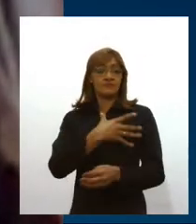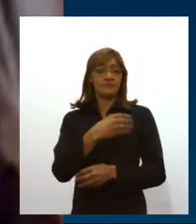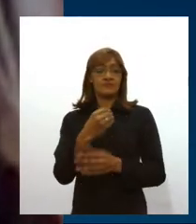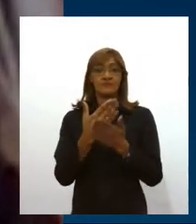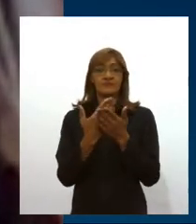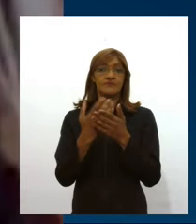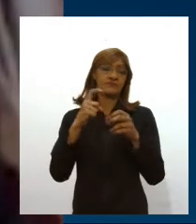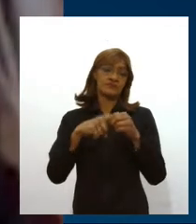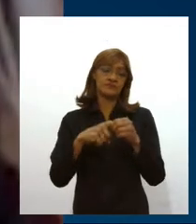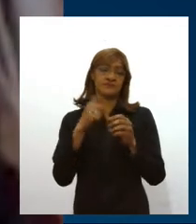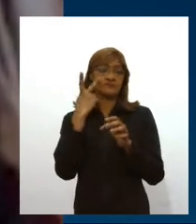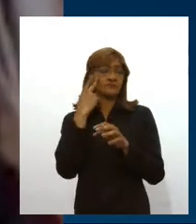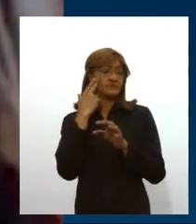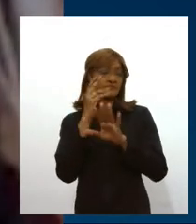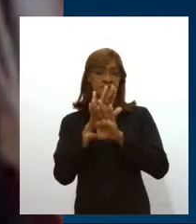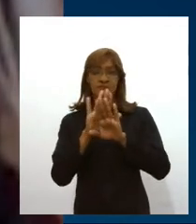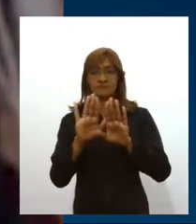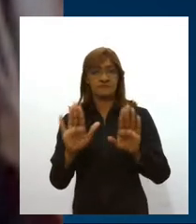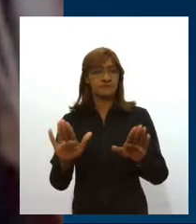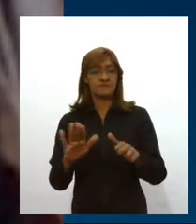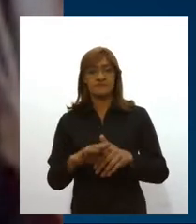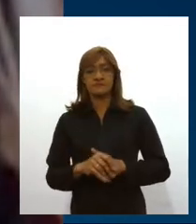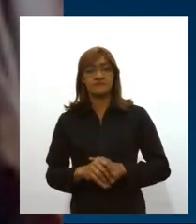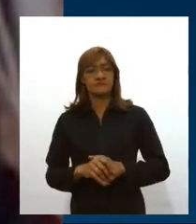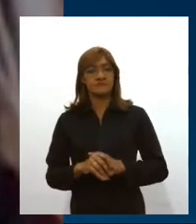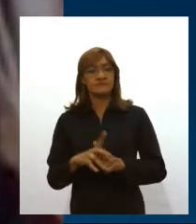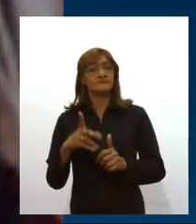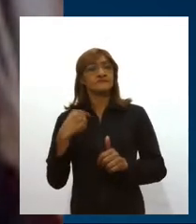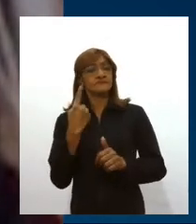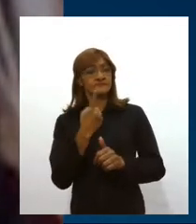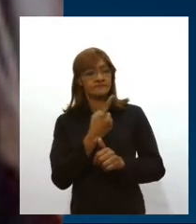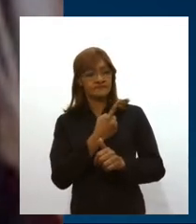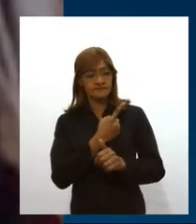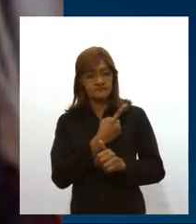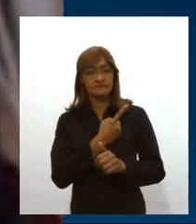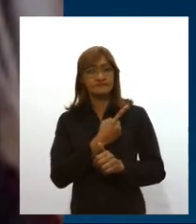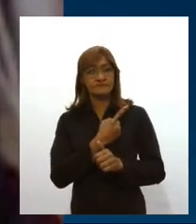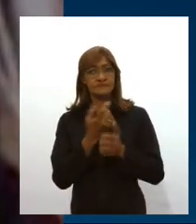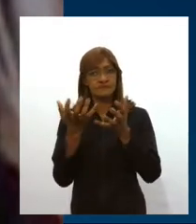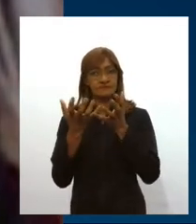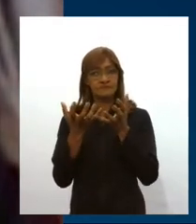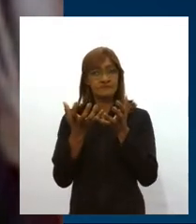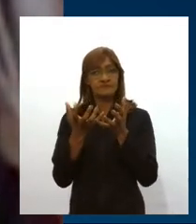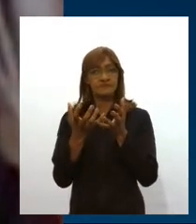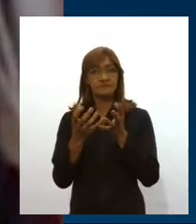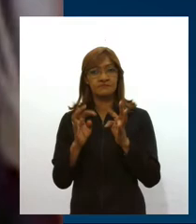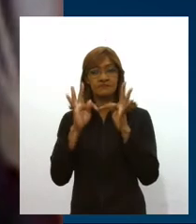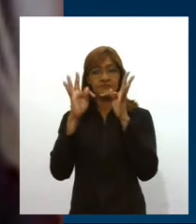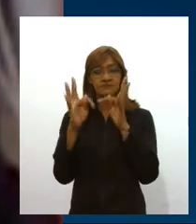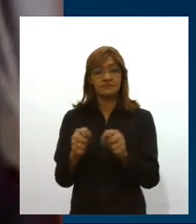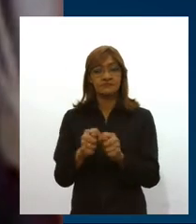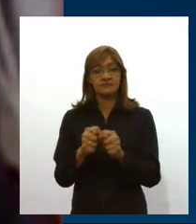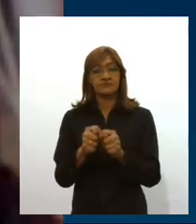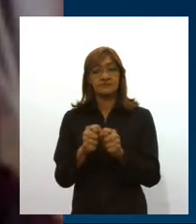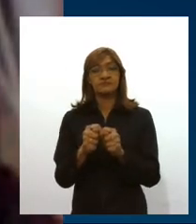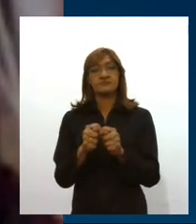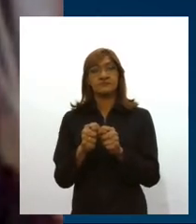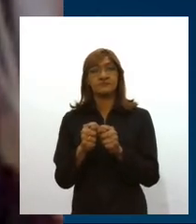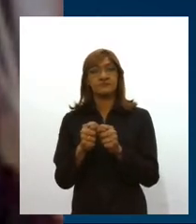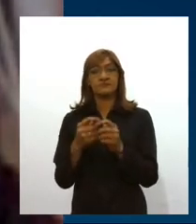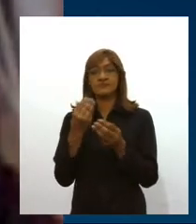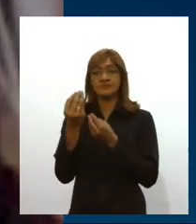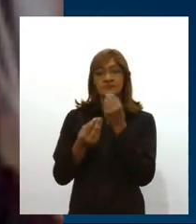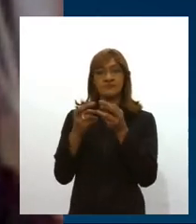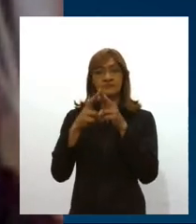normal, entendeu? E nós vamos trabalhar que o plano contemple toda essa angústia dos pais, a questão da